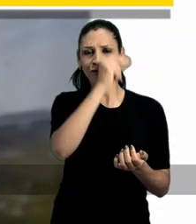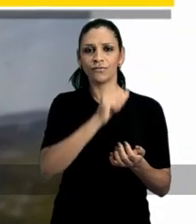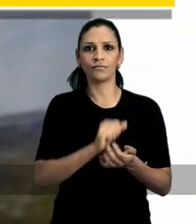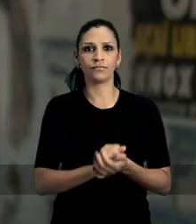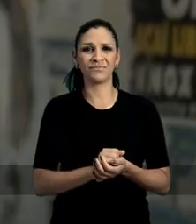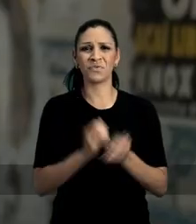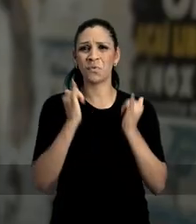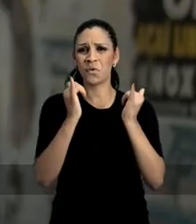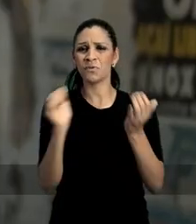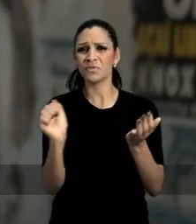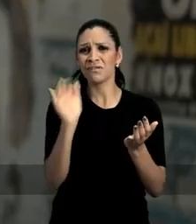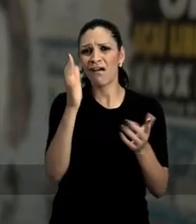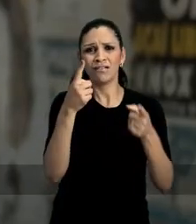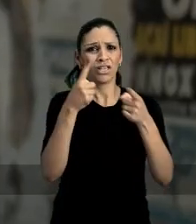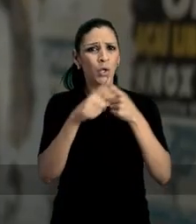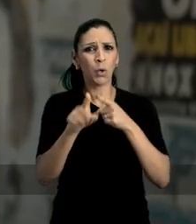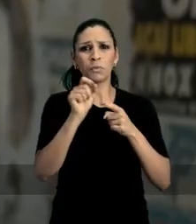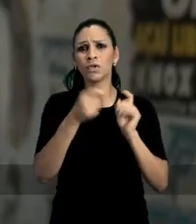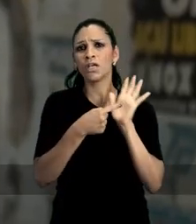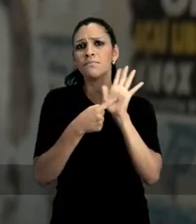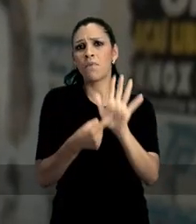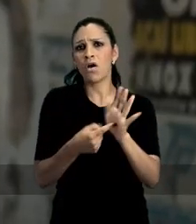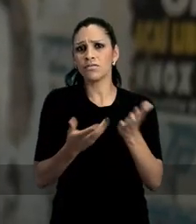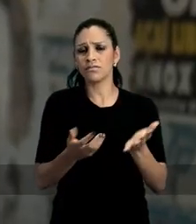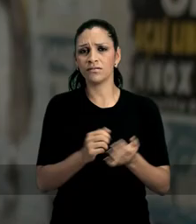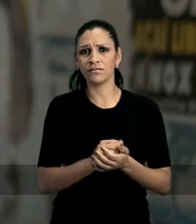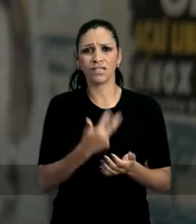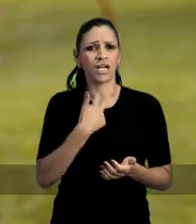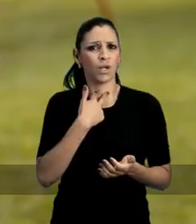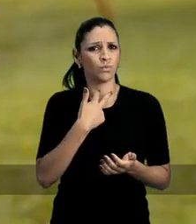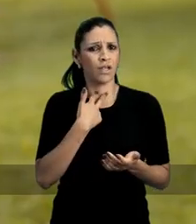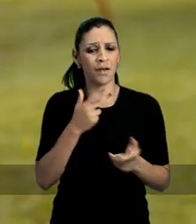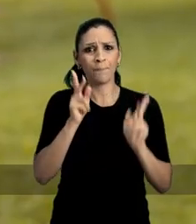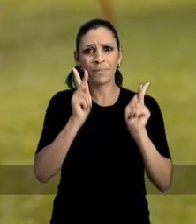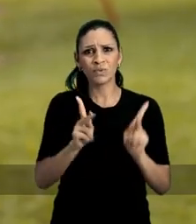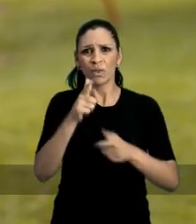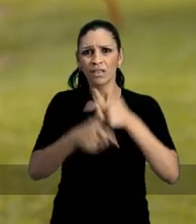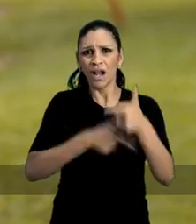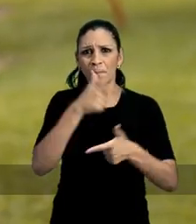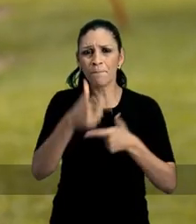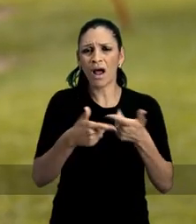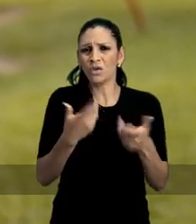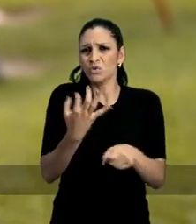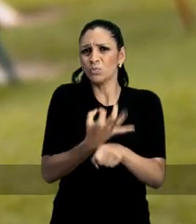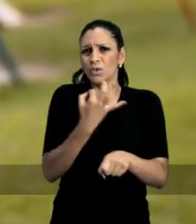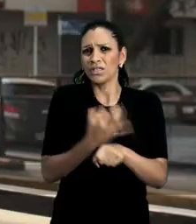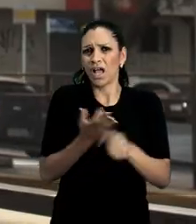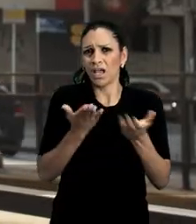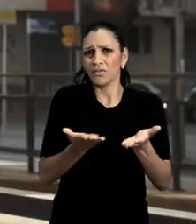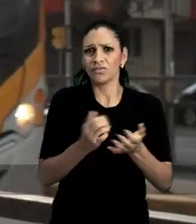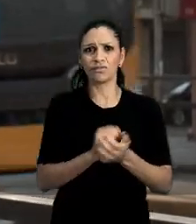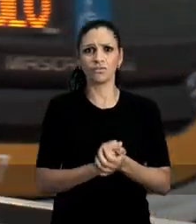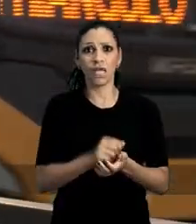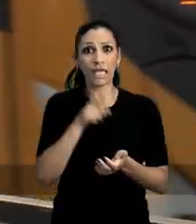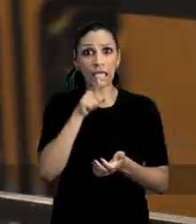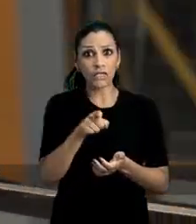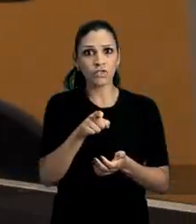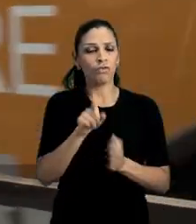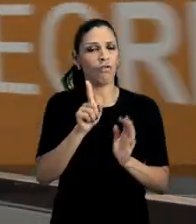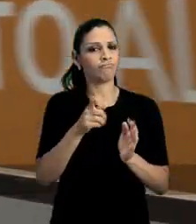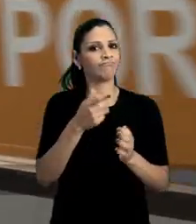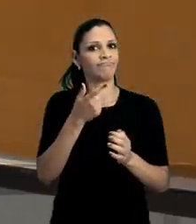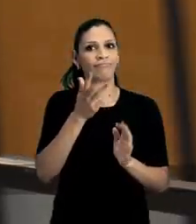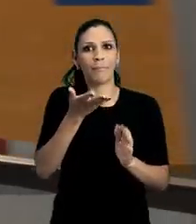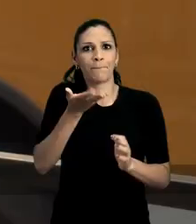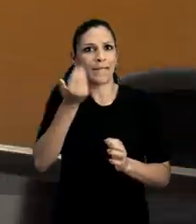na prefeitura. Passagem cara, ela não condiz com o que eles apresentam pra gente. Não dá mais pro trabalhador suportar isso. Mas isso vai